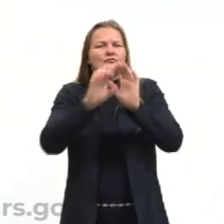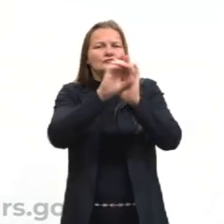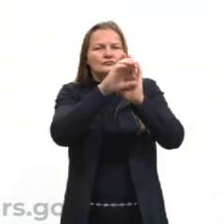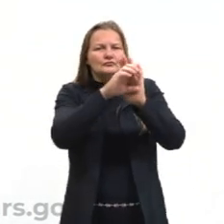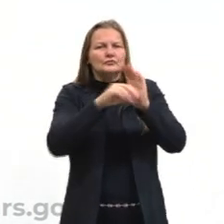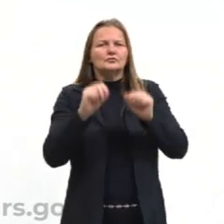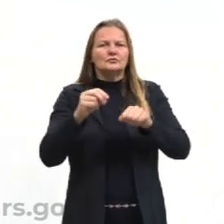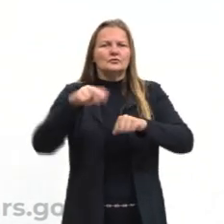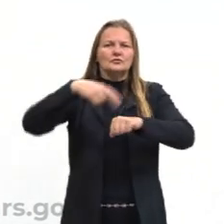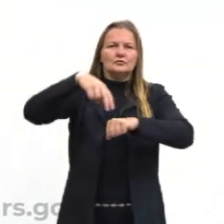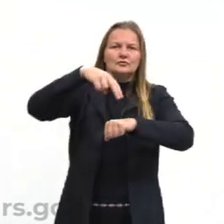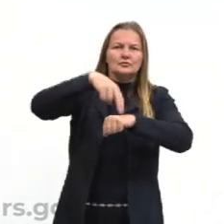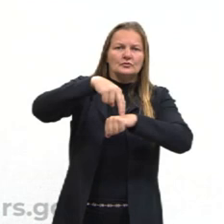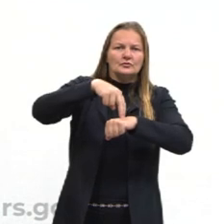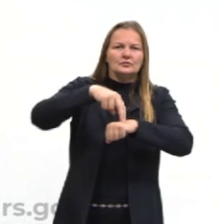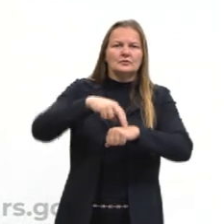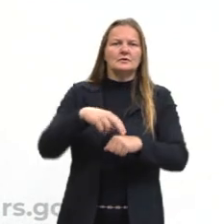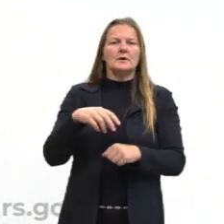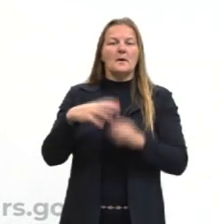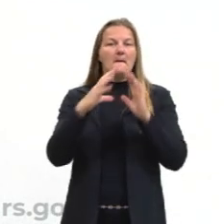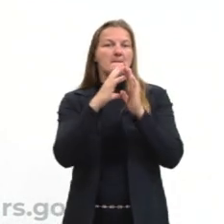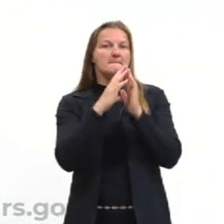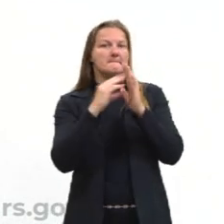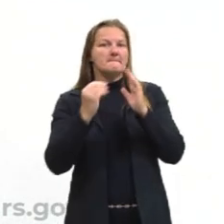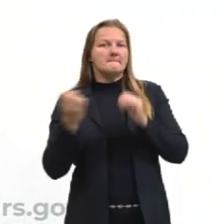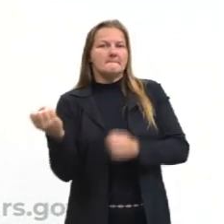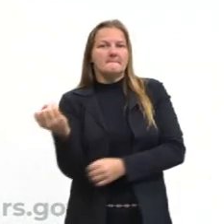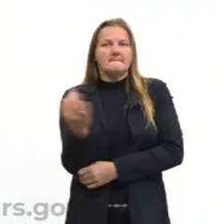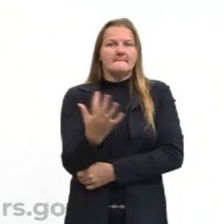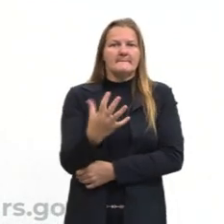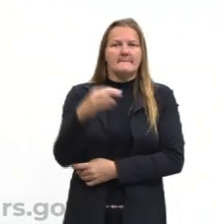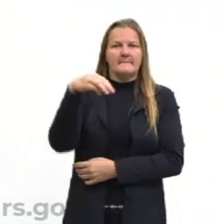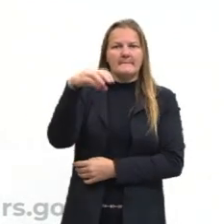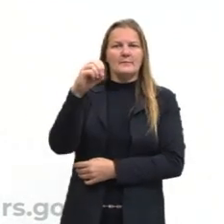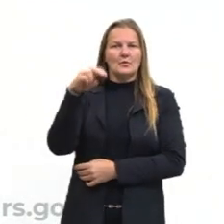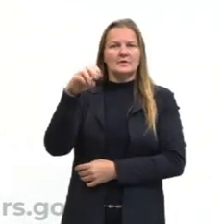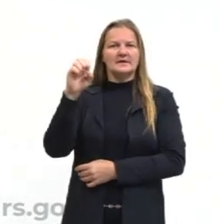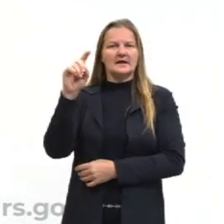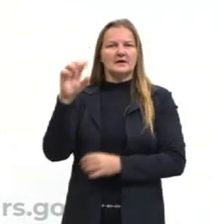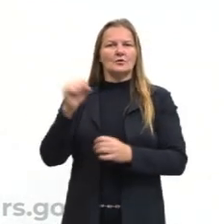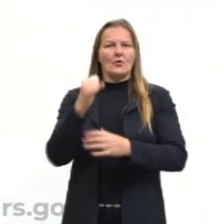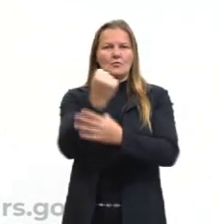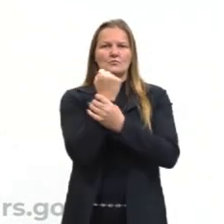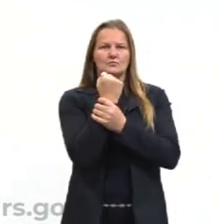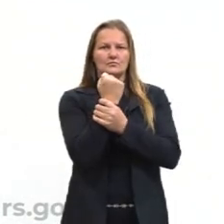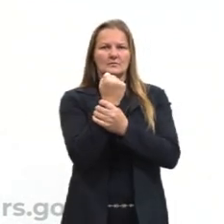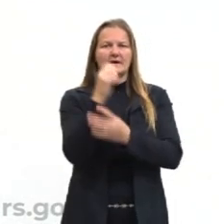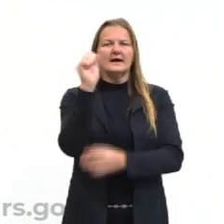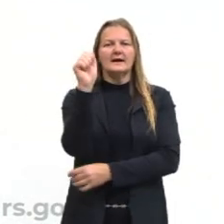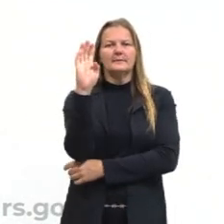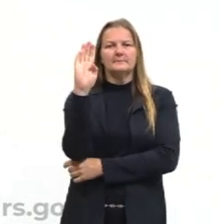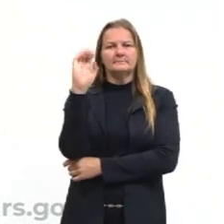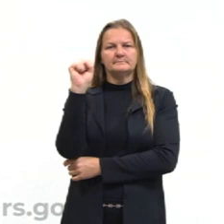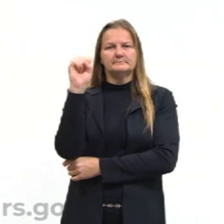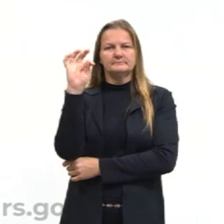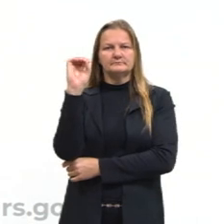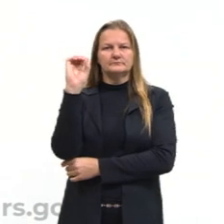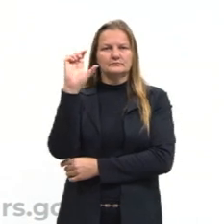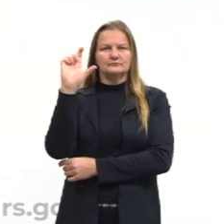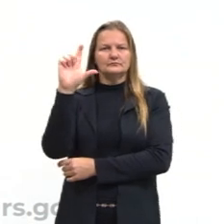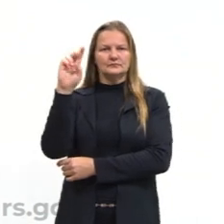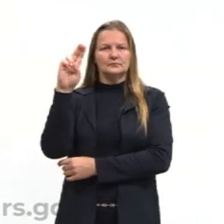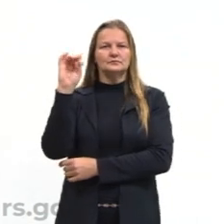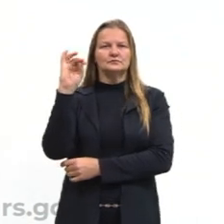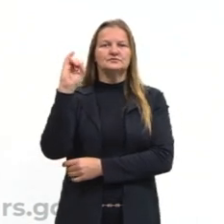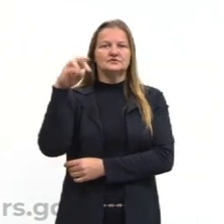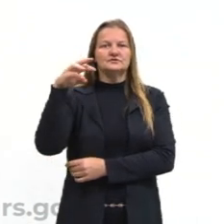vai chamar eles de Estado Moderno ou Estados Absolutistas. A gente vai ver como foi o processo de formação,